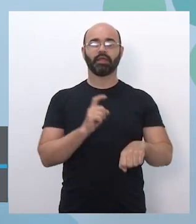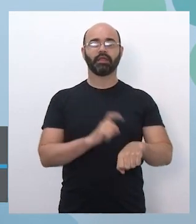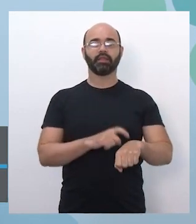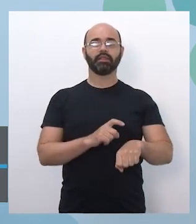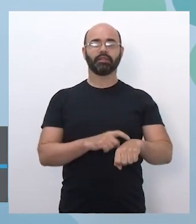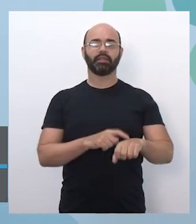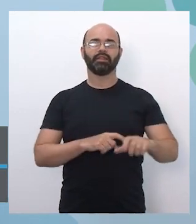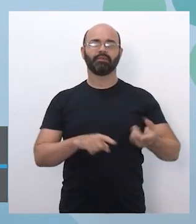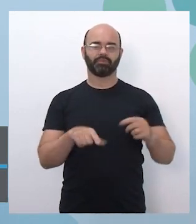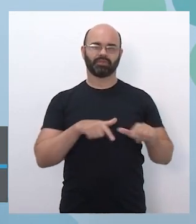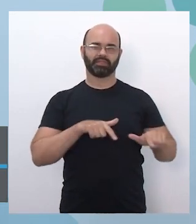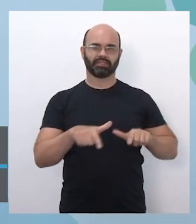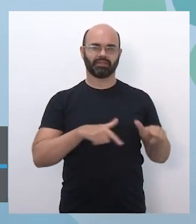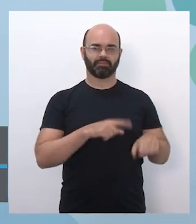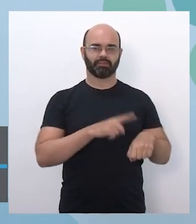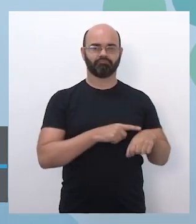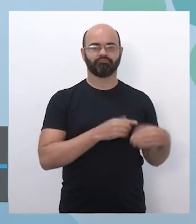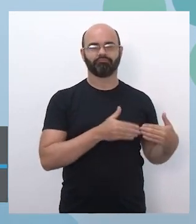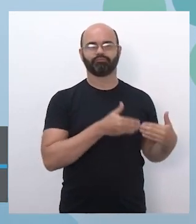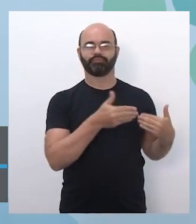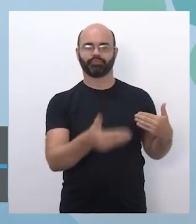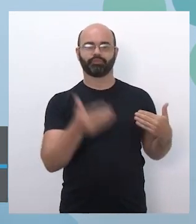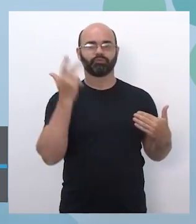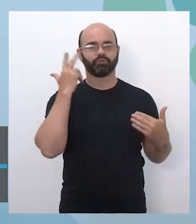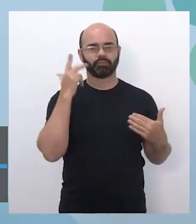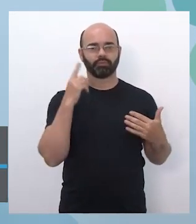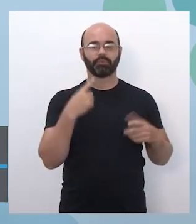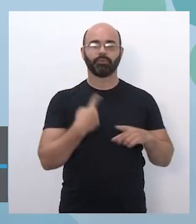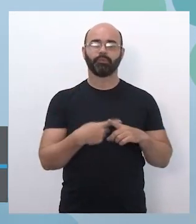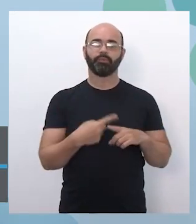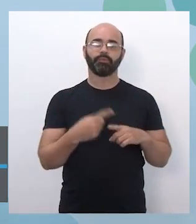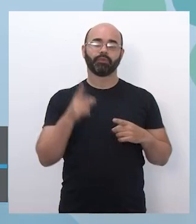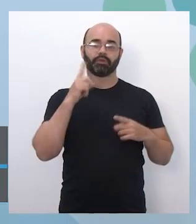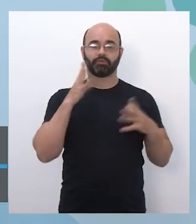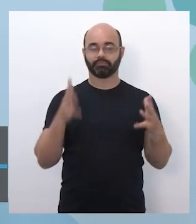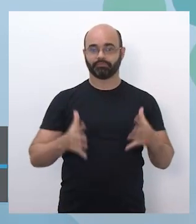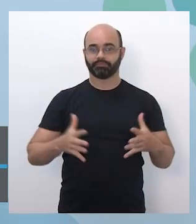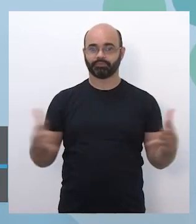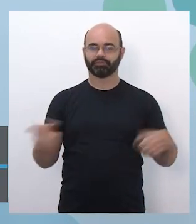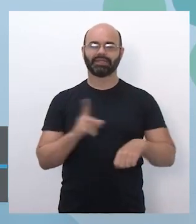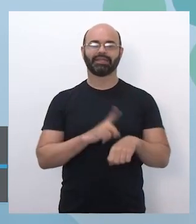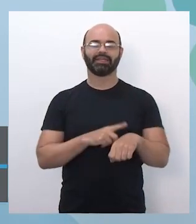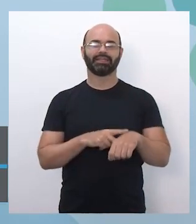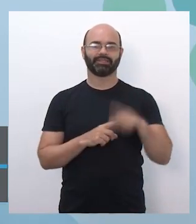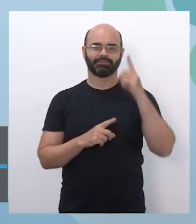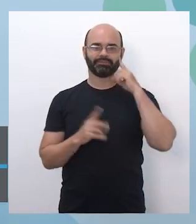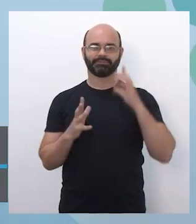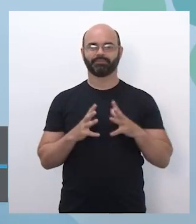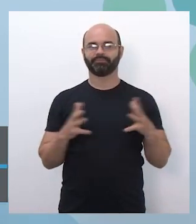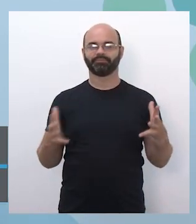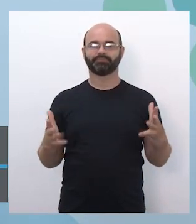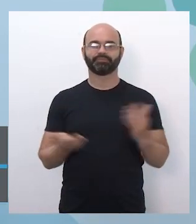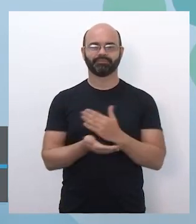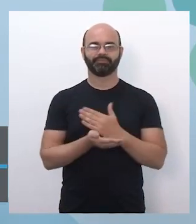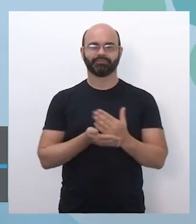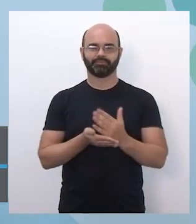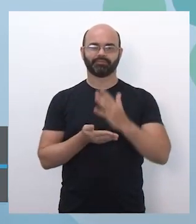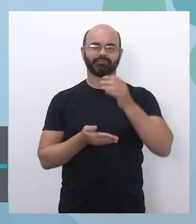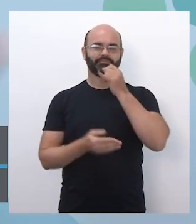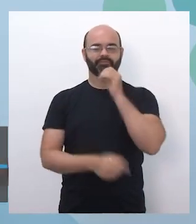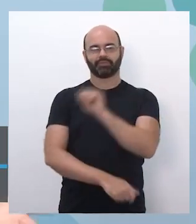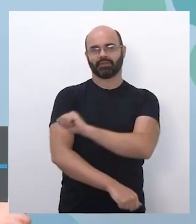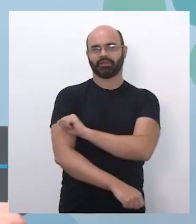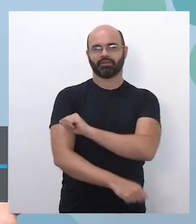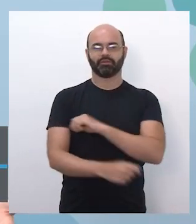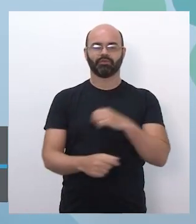justamente porque esse é um programa que olha para a ampliação de tempo. Nessa iniciativa, o estudante vai ter